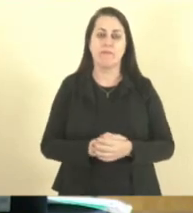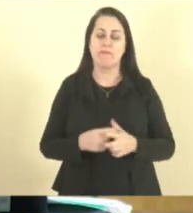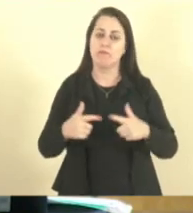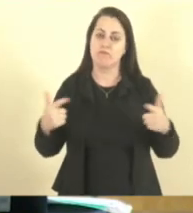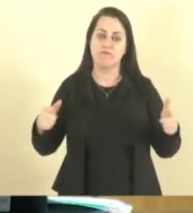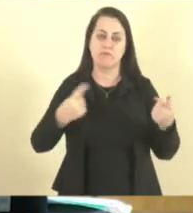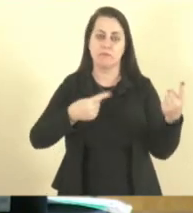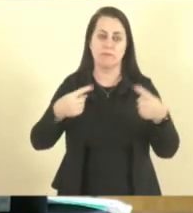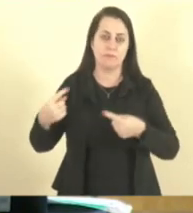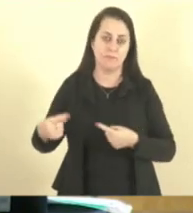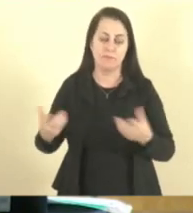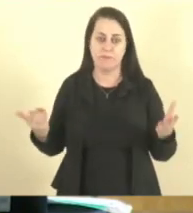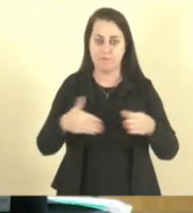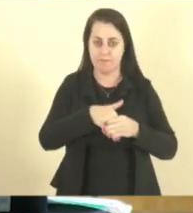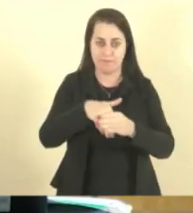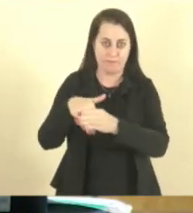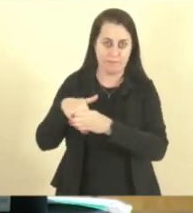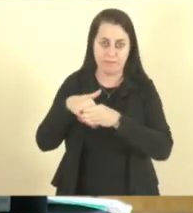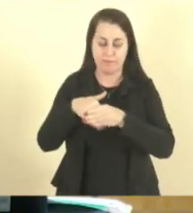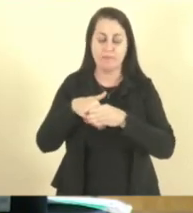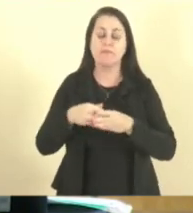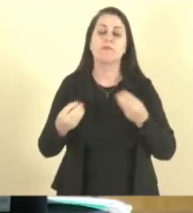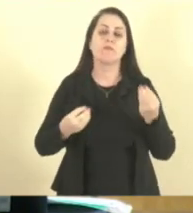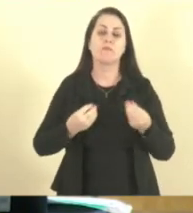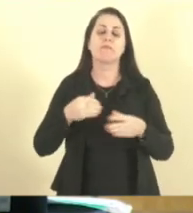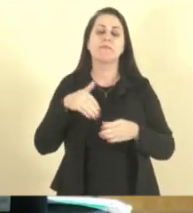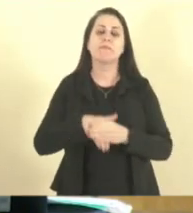tendo que discutir a matéria, coloco a votação. Coronel Elton, como voto?